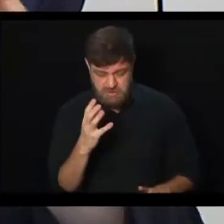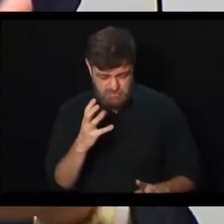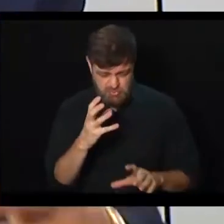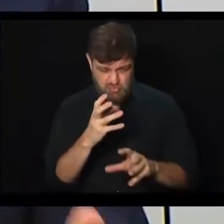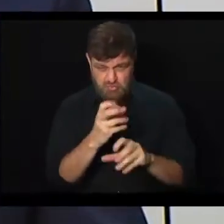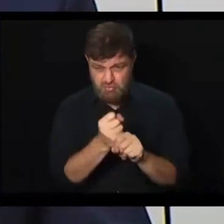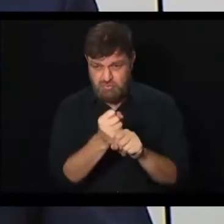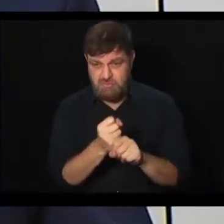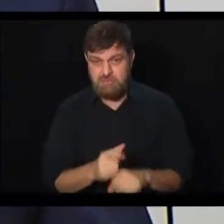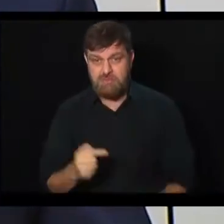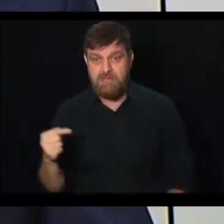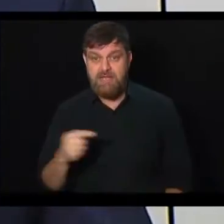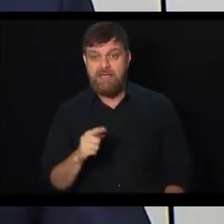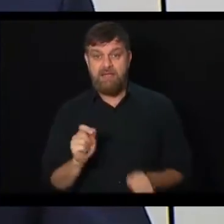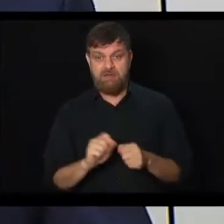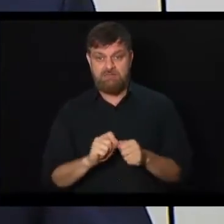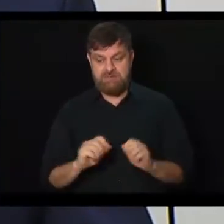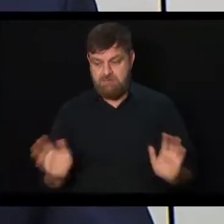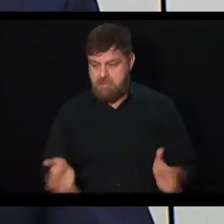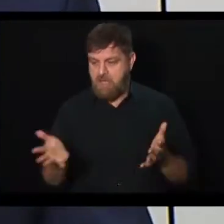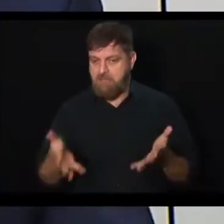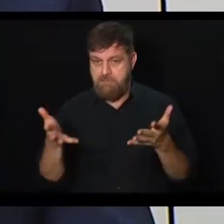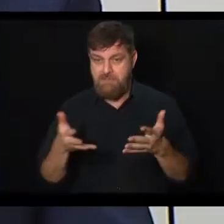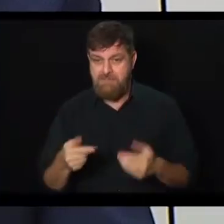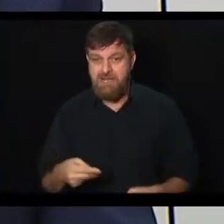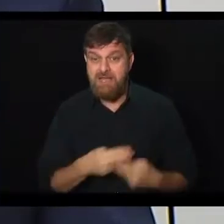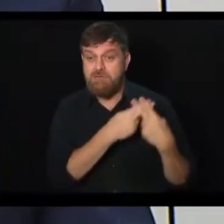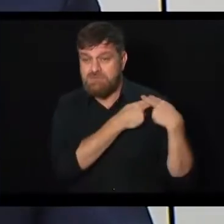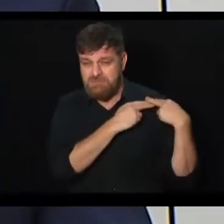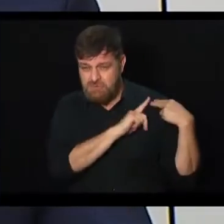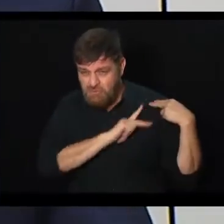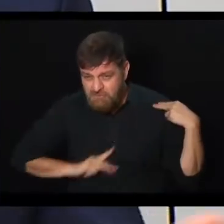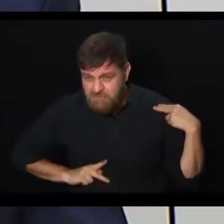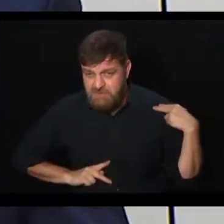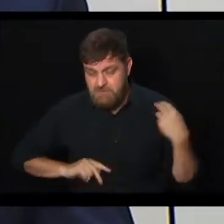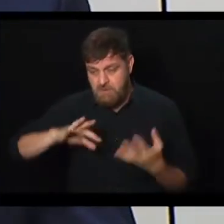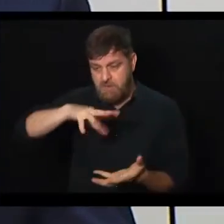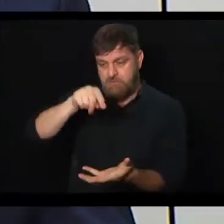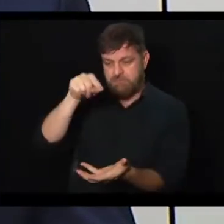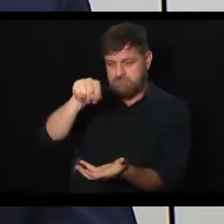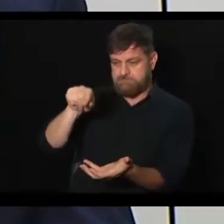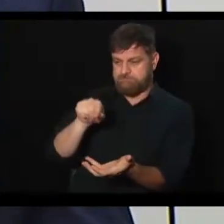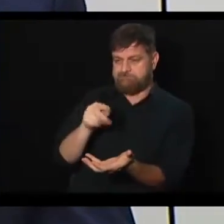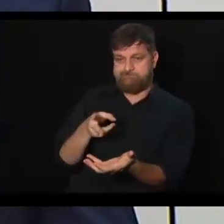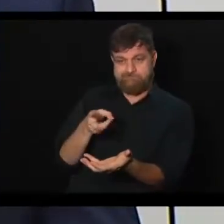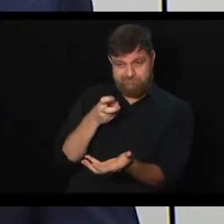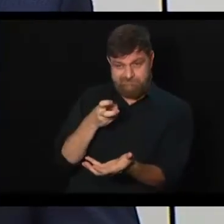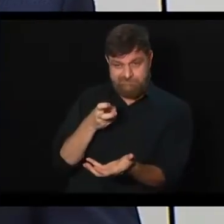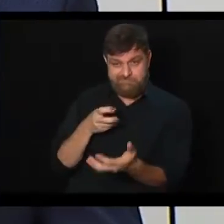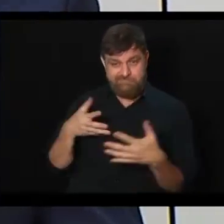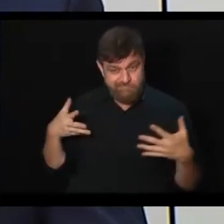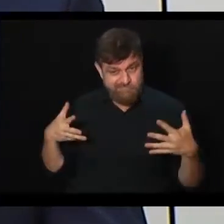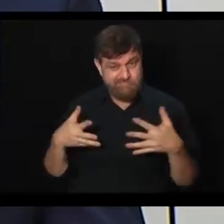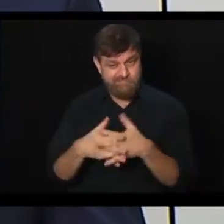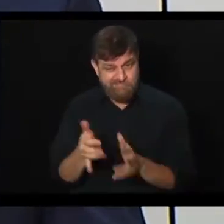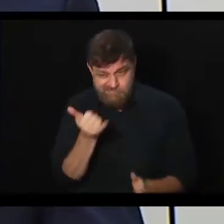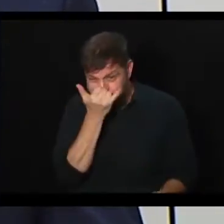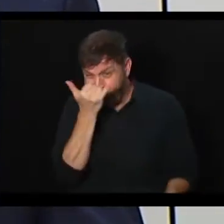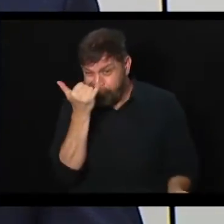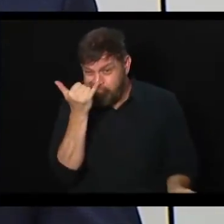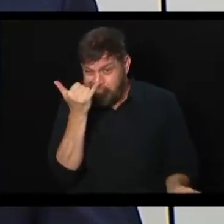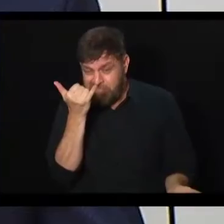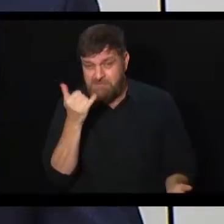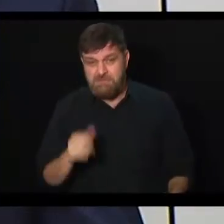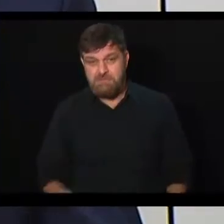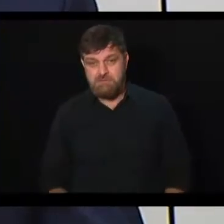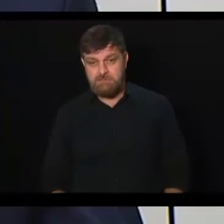que o Estado é o propulsor da economia, é só você olhar para o mundo, você ver no que deu. E deu catástrofe. Infelizmente,